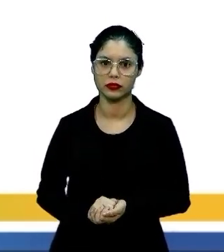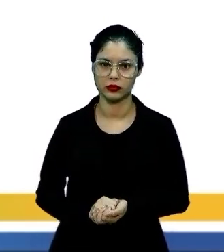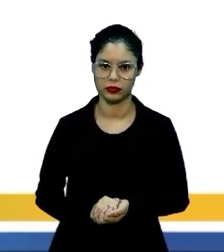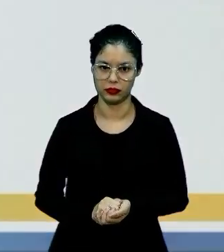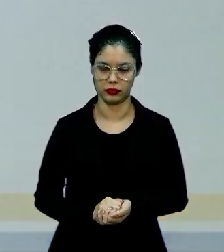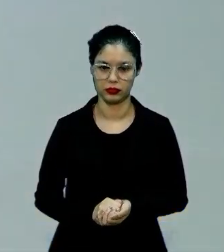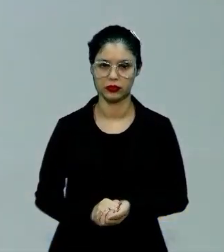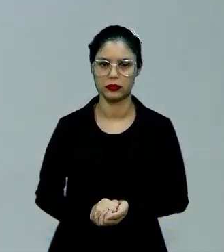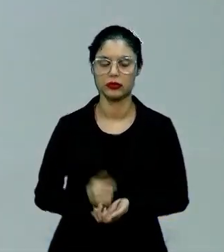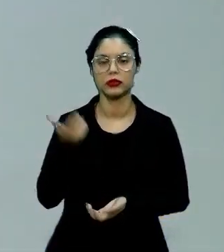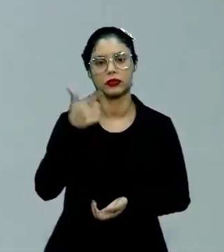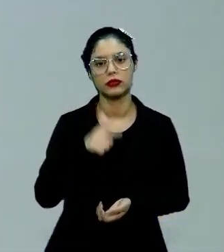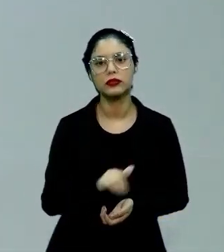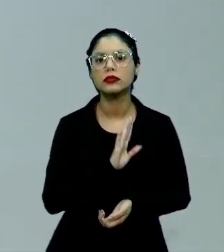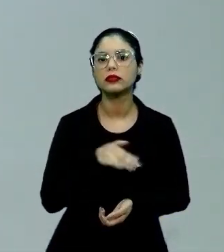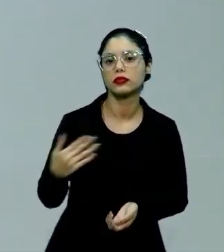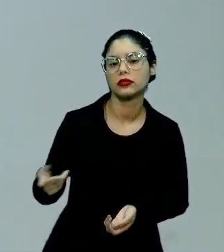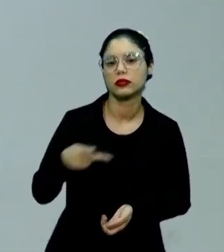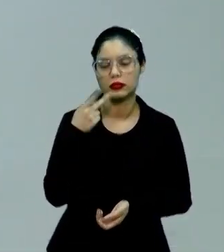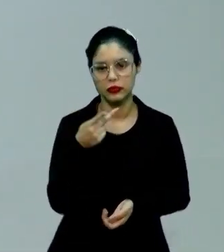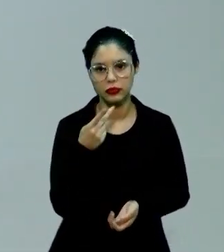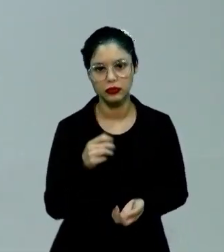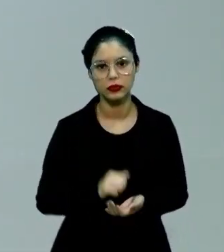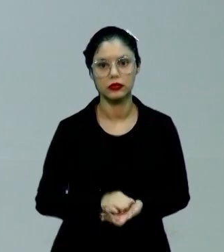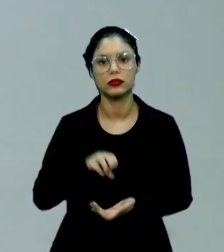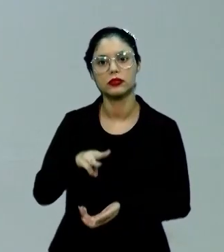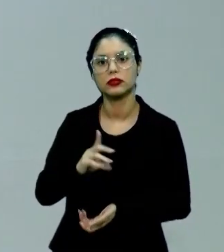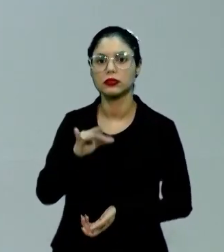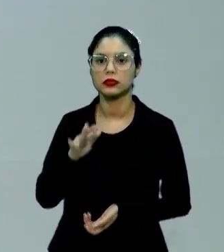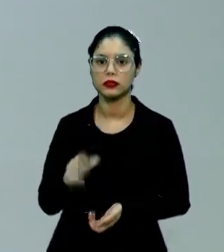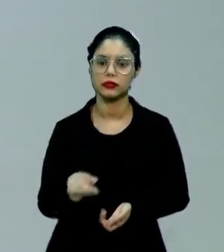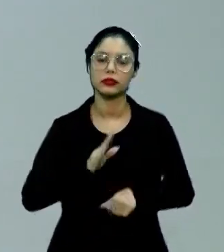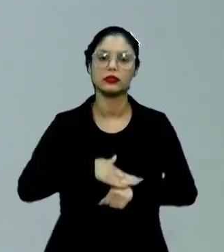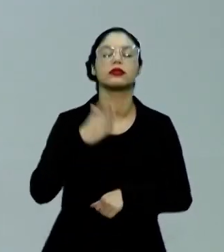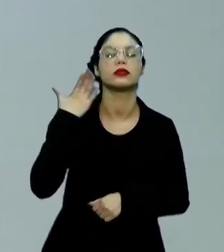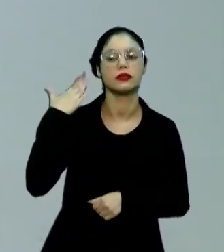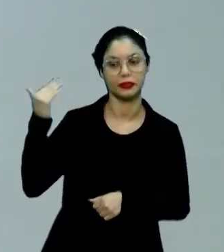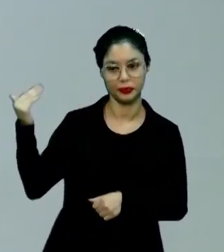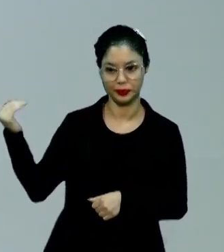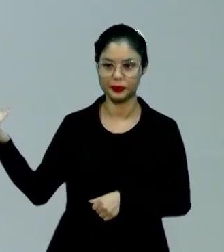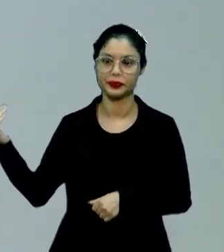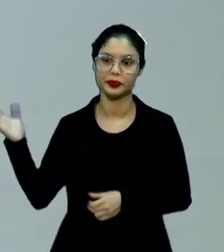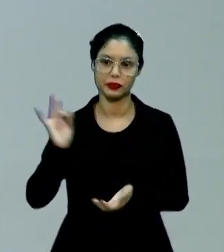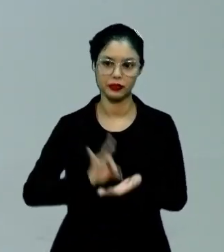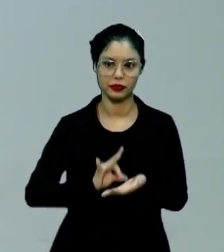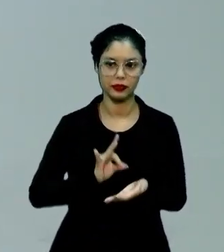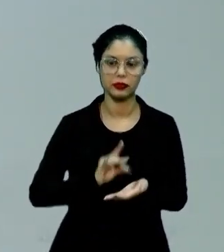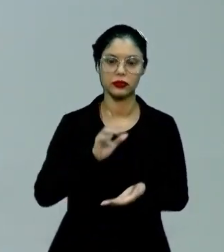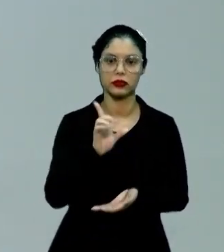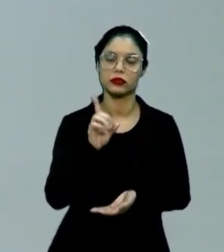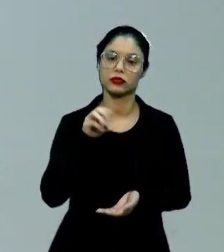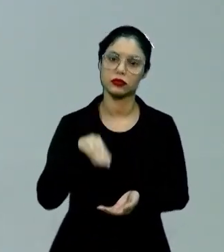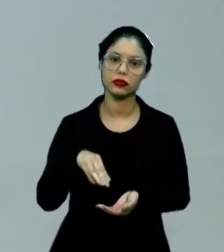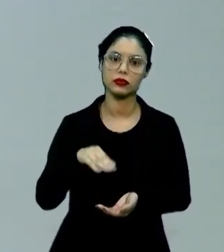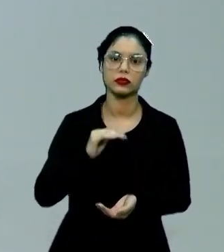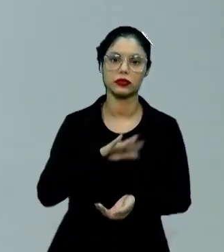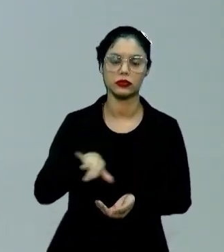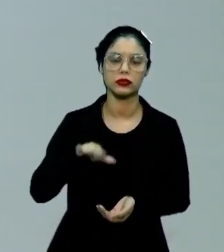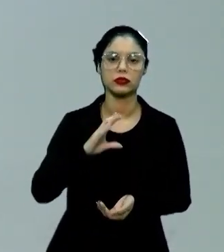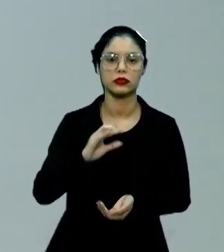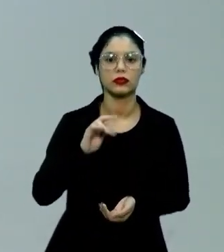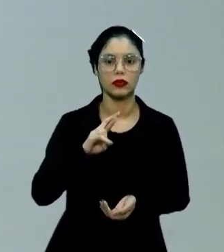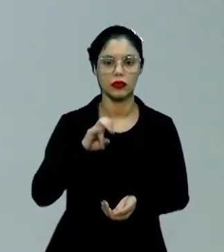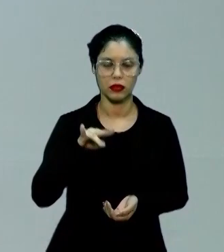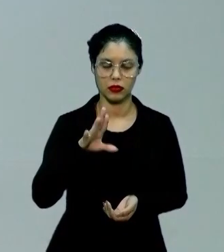Então, novamente, quando nós falamos de Machado de Assis, a mais famosa, de fato, é Dom Casmurro, que narra a